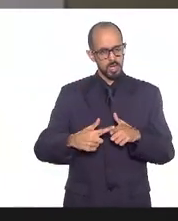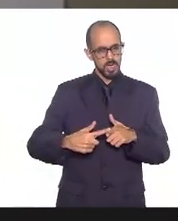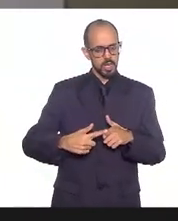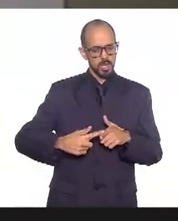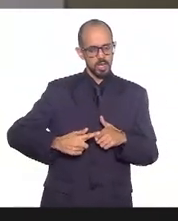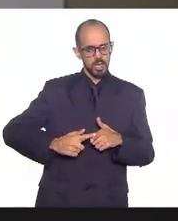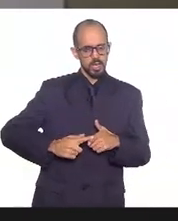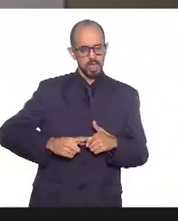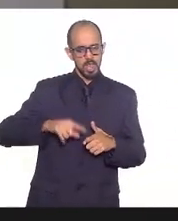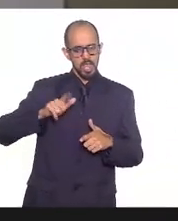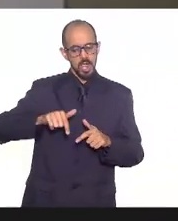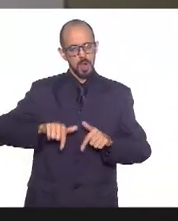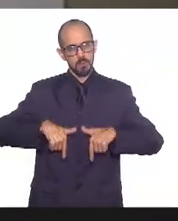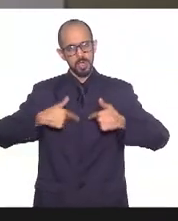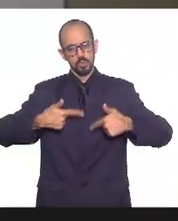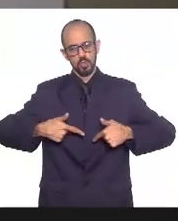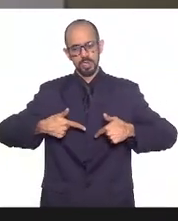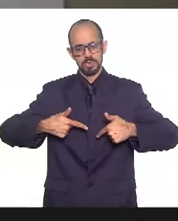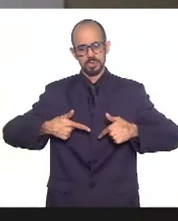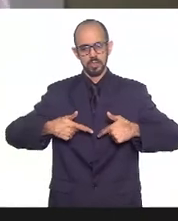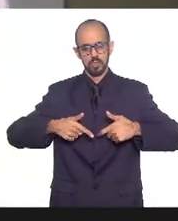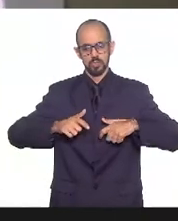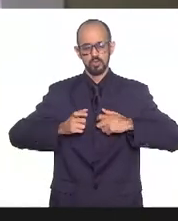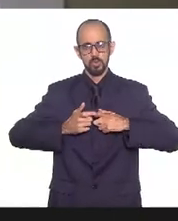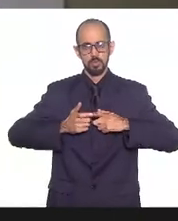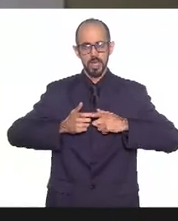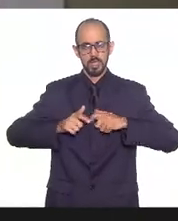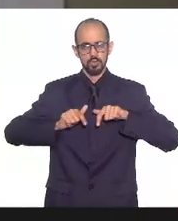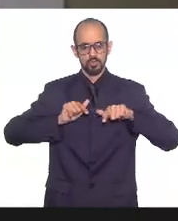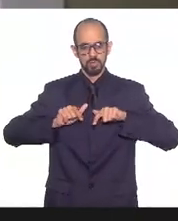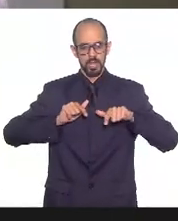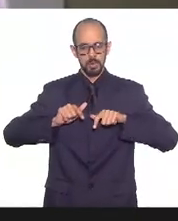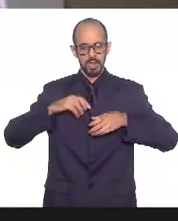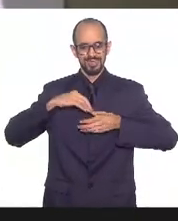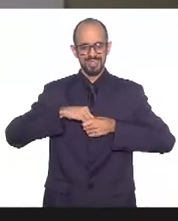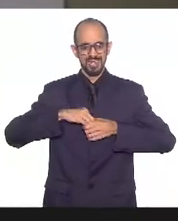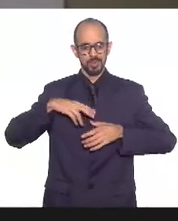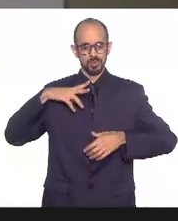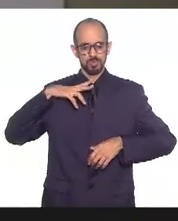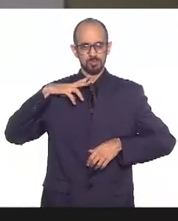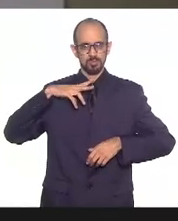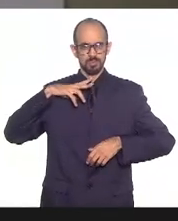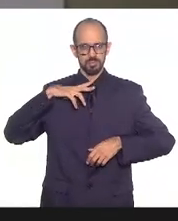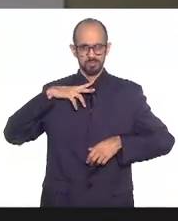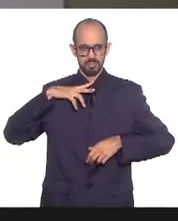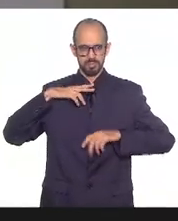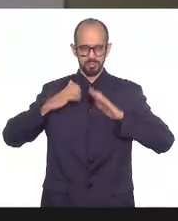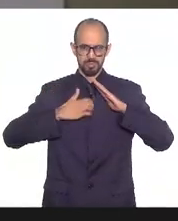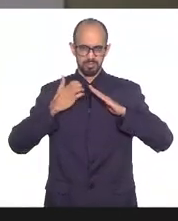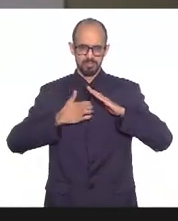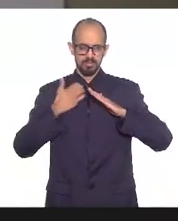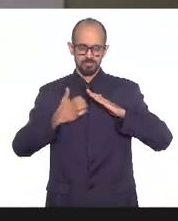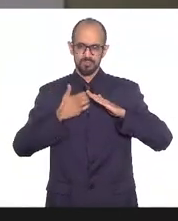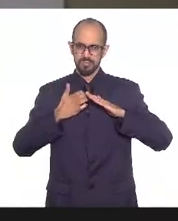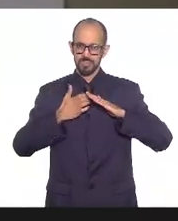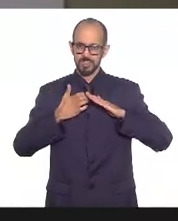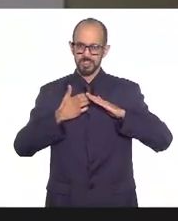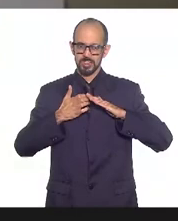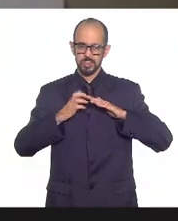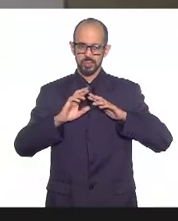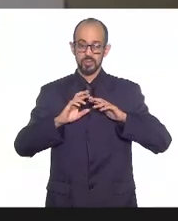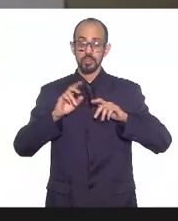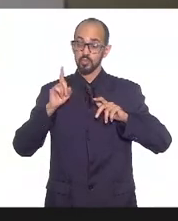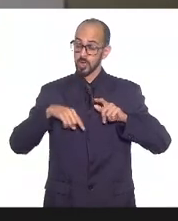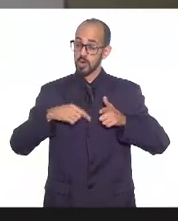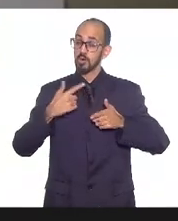trata-se de uma atuação de um médico do trabalho dentro de uma empresa privada não é um serviço público de saúde enfim isso é uma questão né é uma questão